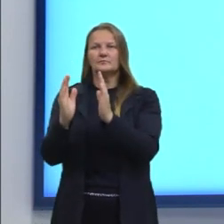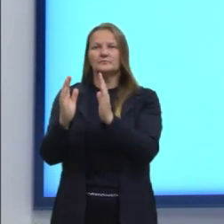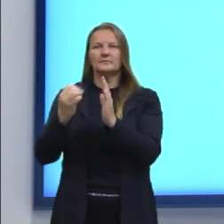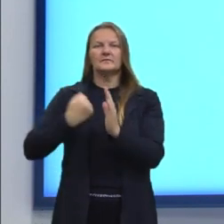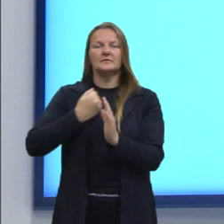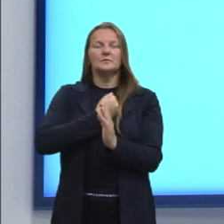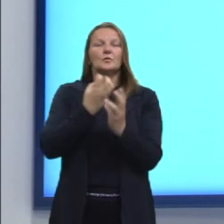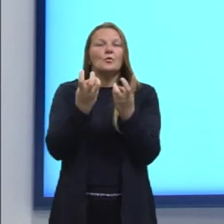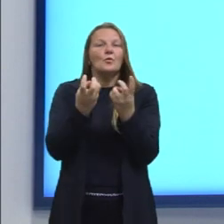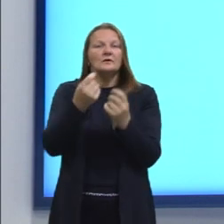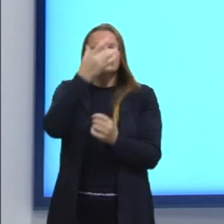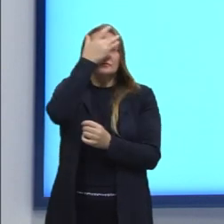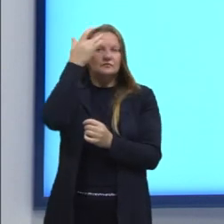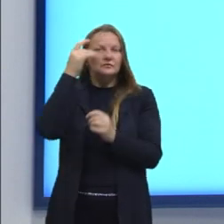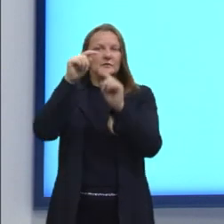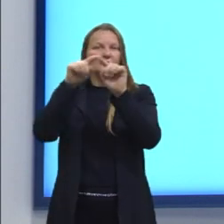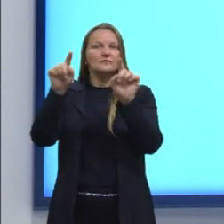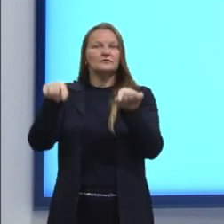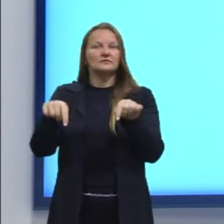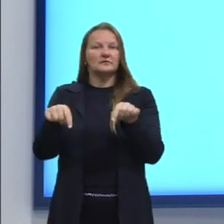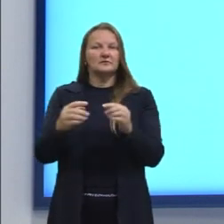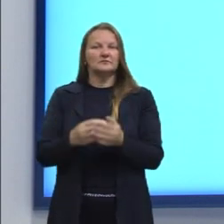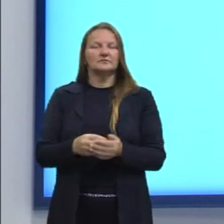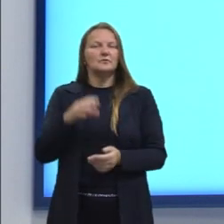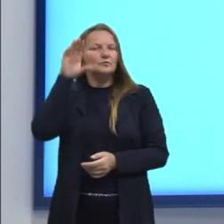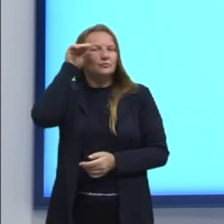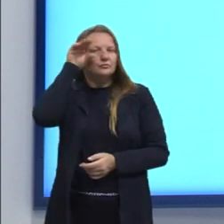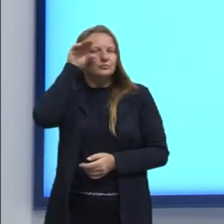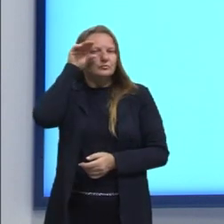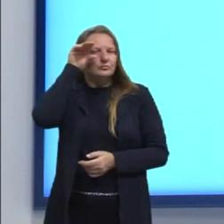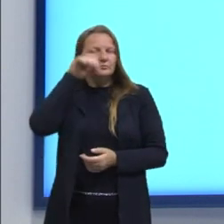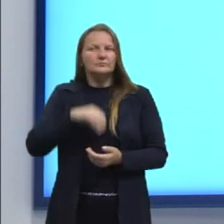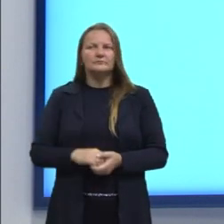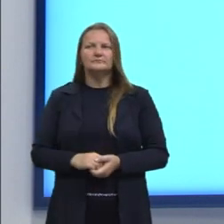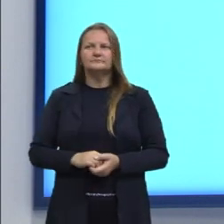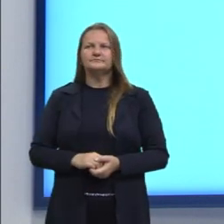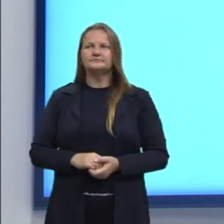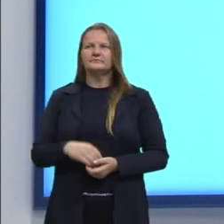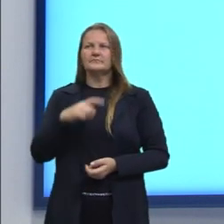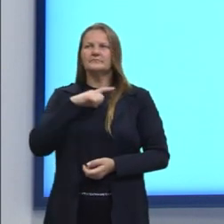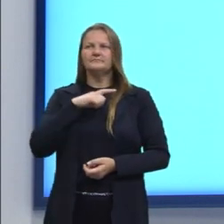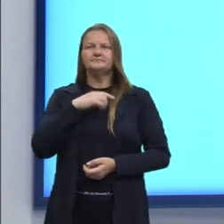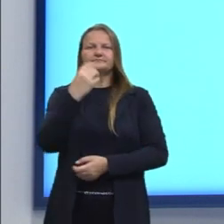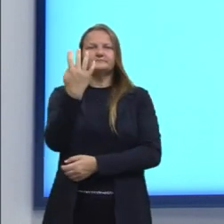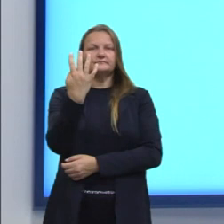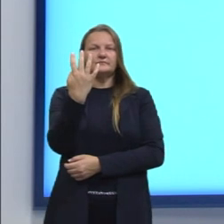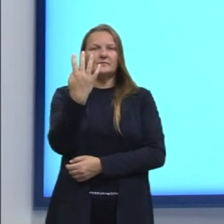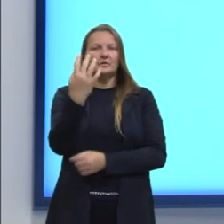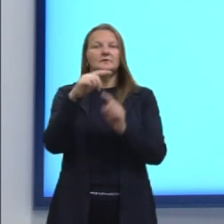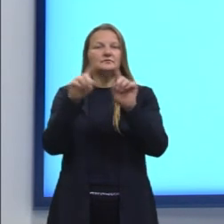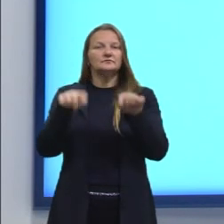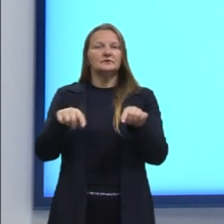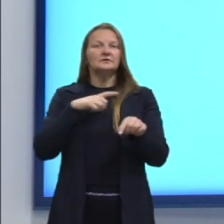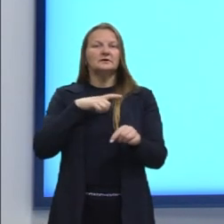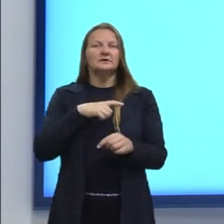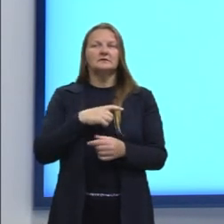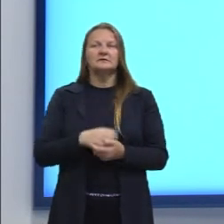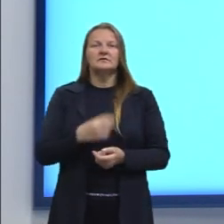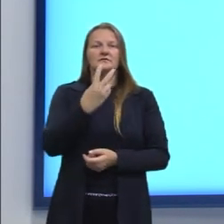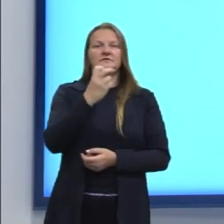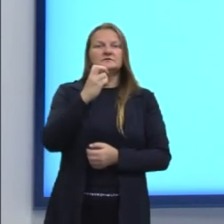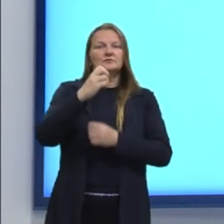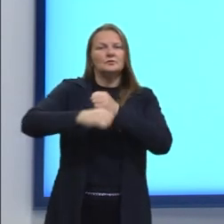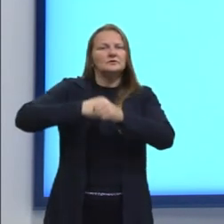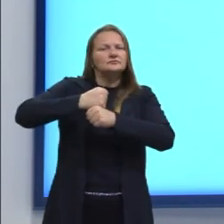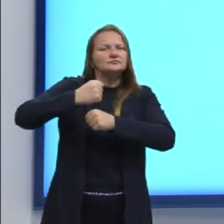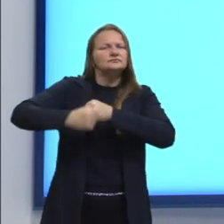de empregados. Então, a gente consegue observar na tabela, por exemplo, quatro empregados possuem 25